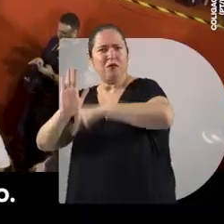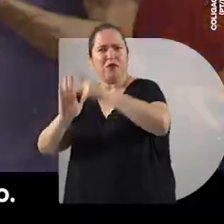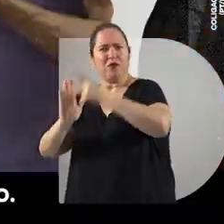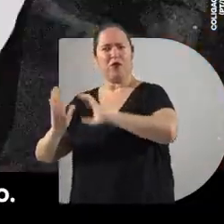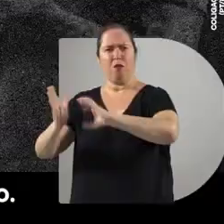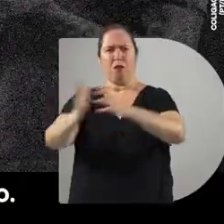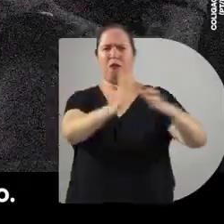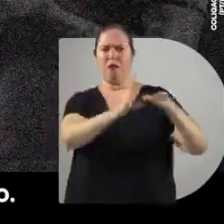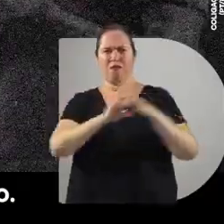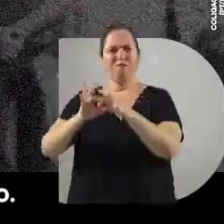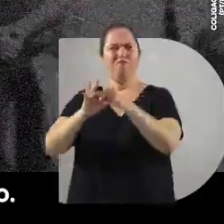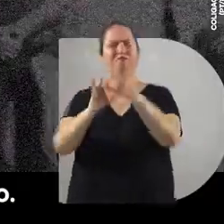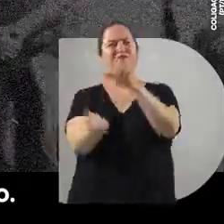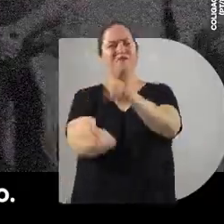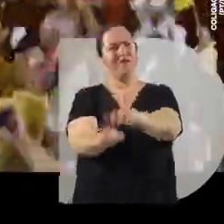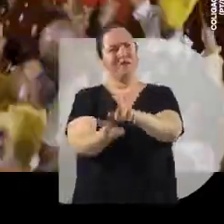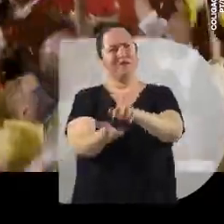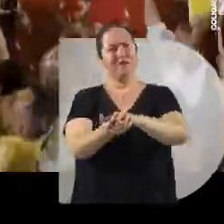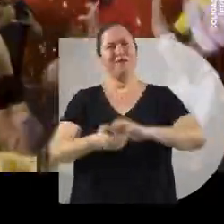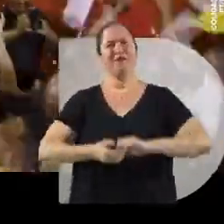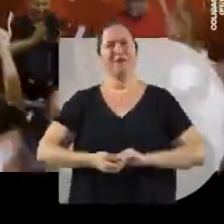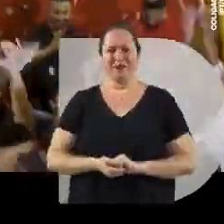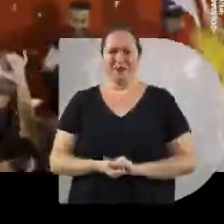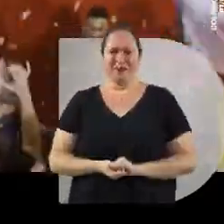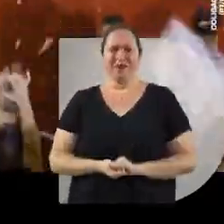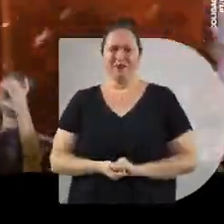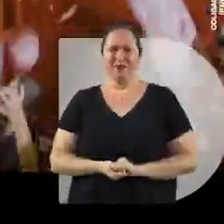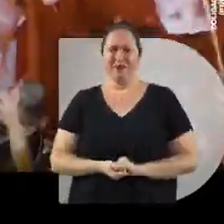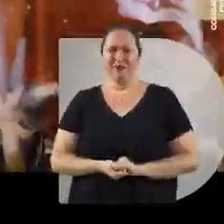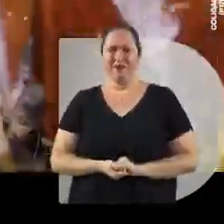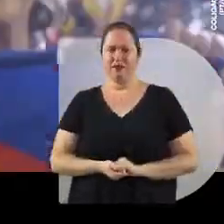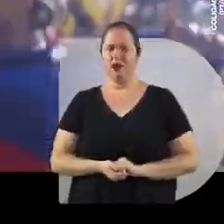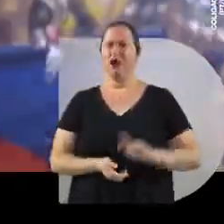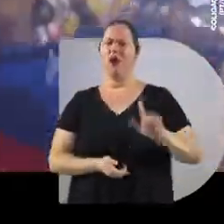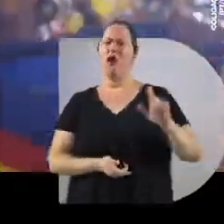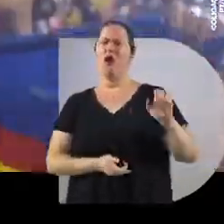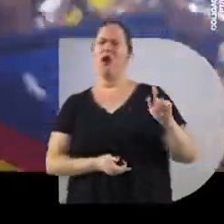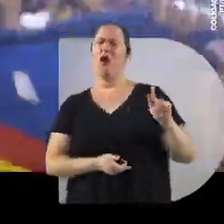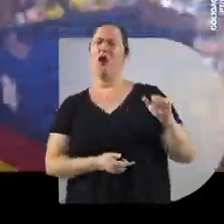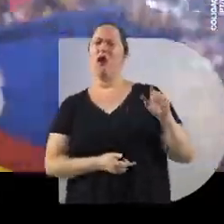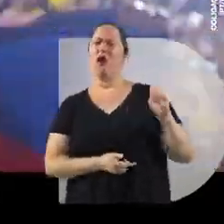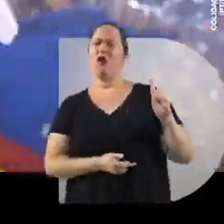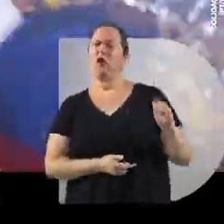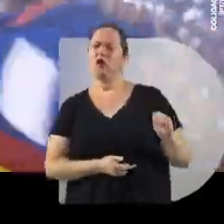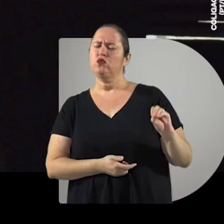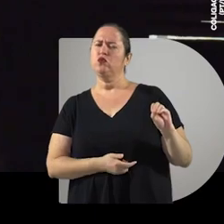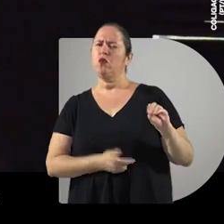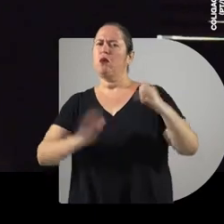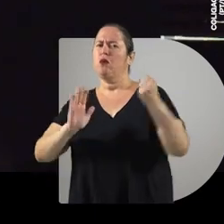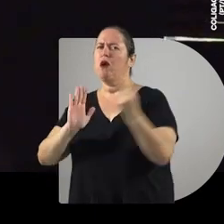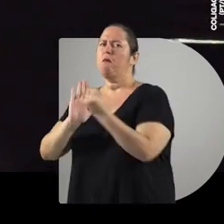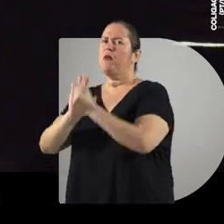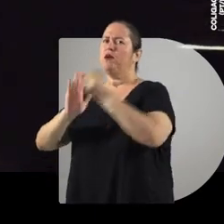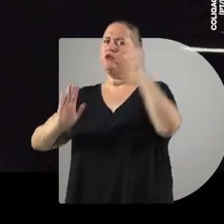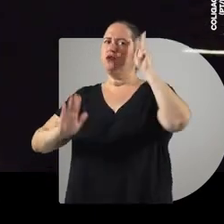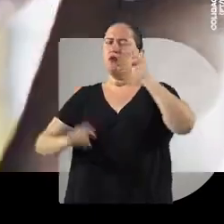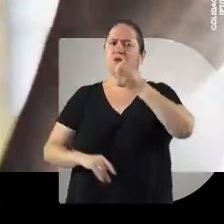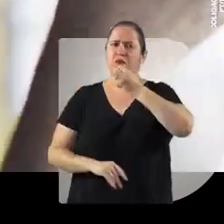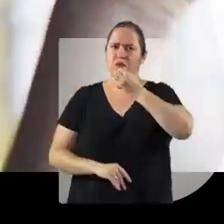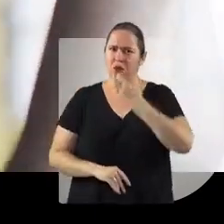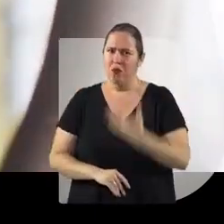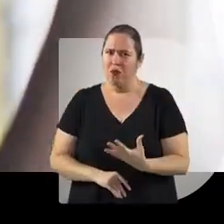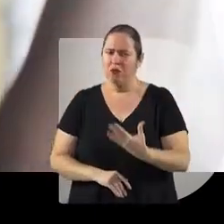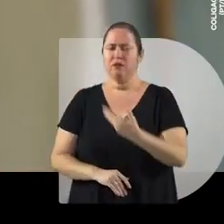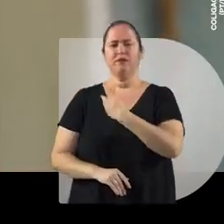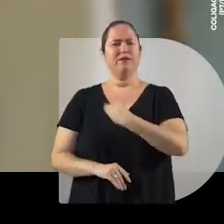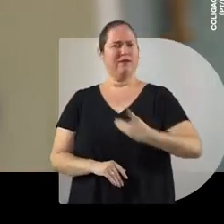projeto da Frente Popular de Pernambuco. A gente chama de legado algo que se faz e fica de bom na vida